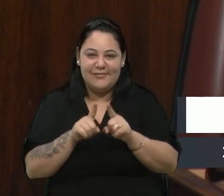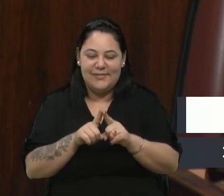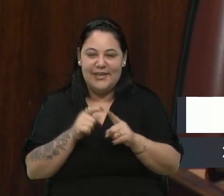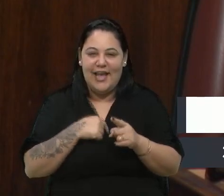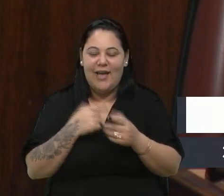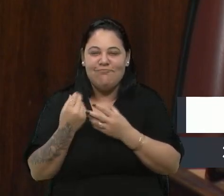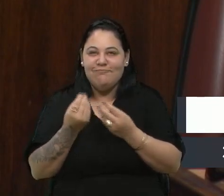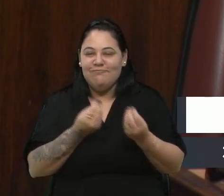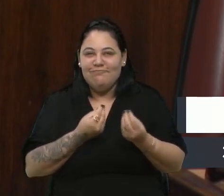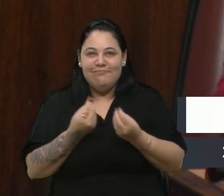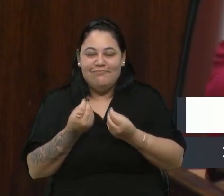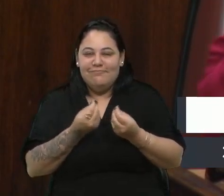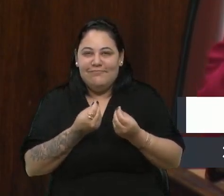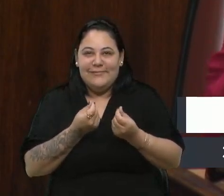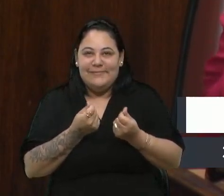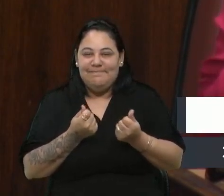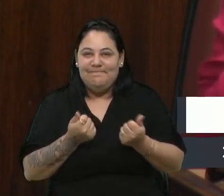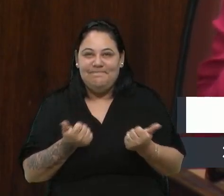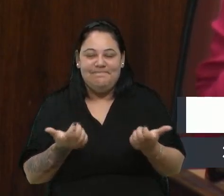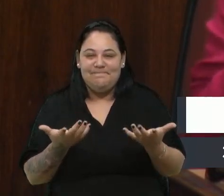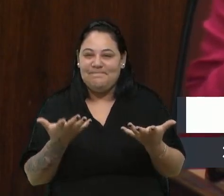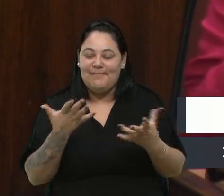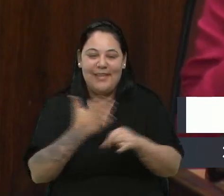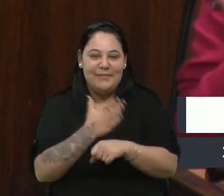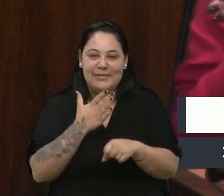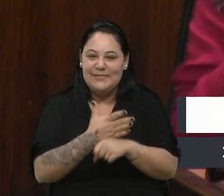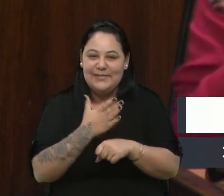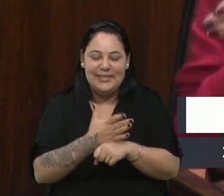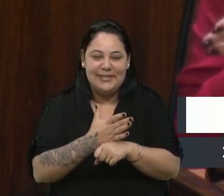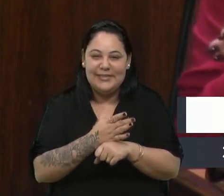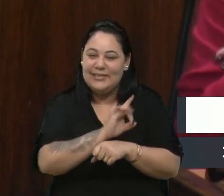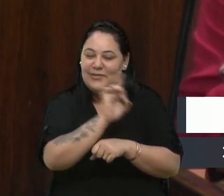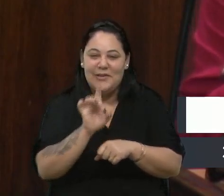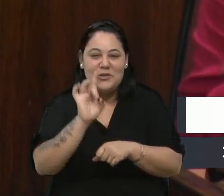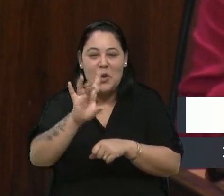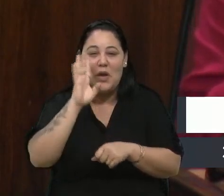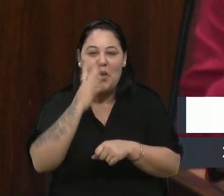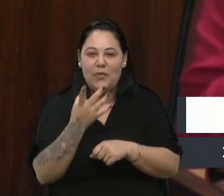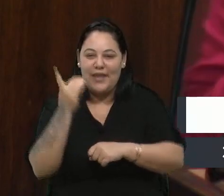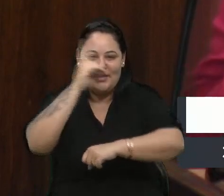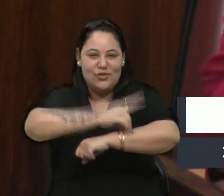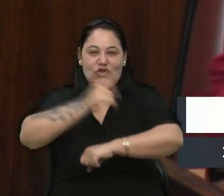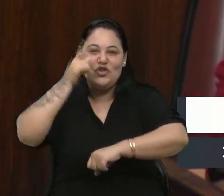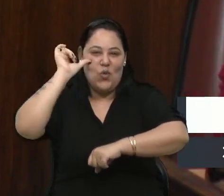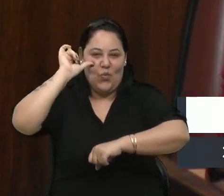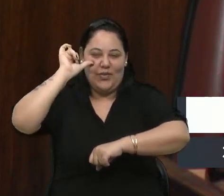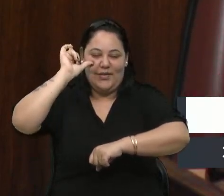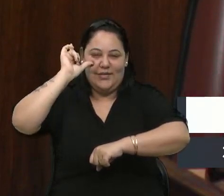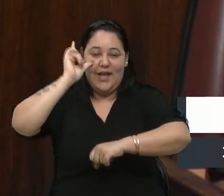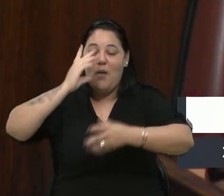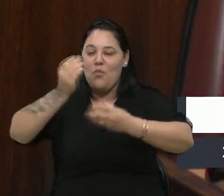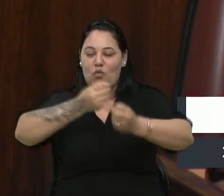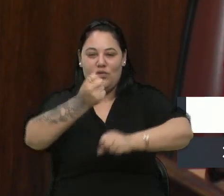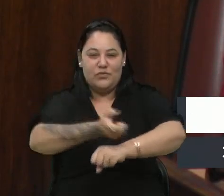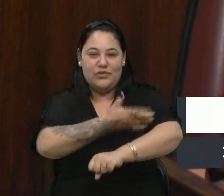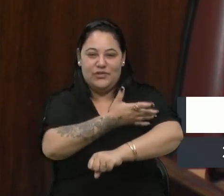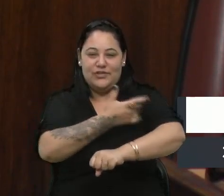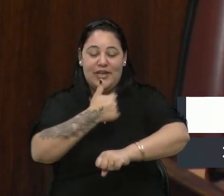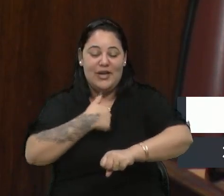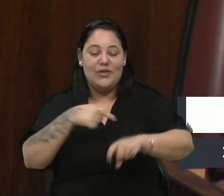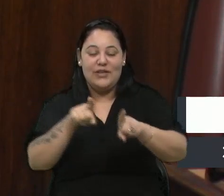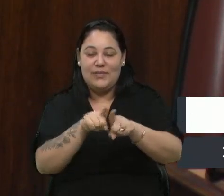muito mais envolvente do que só aquilo que aconteceu aqui, que é muito emocionante. Eu também me